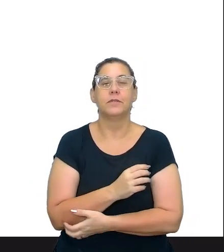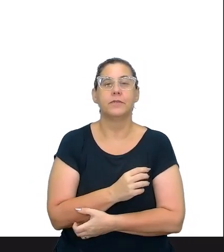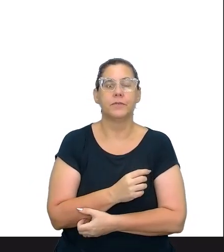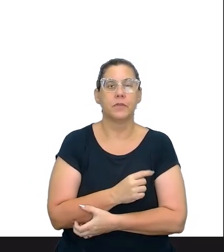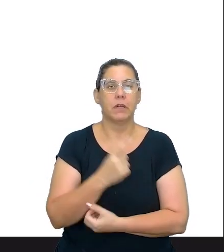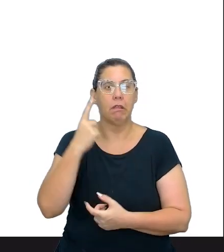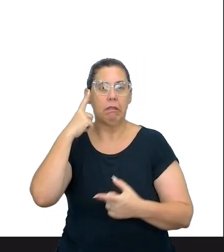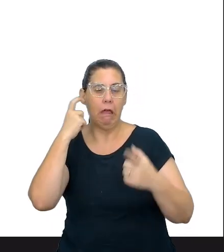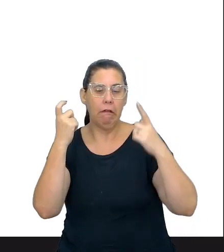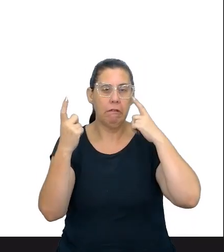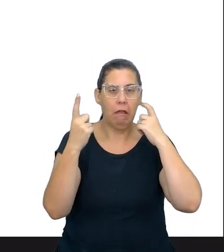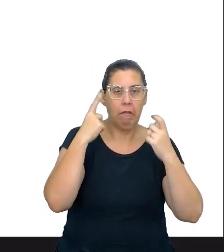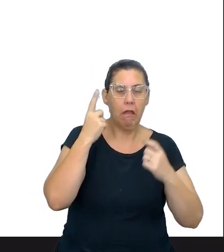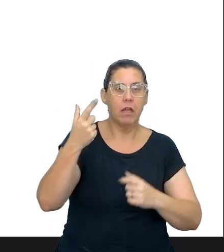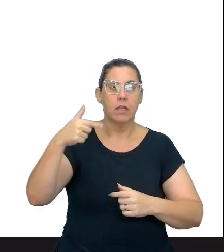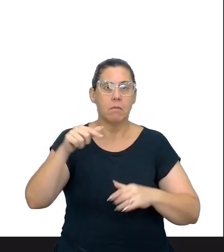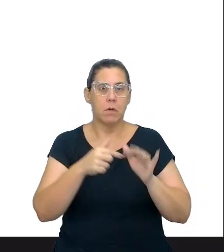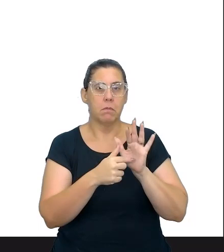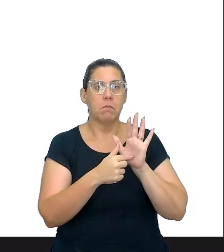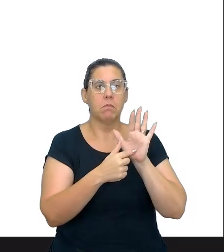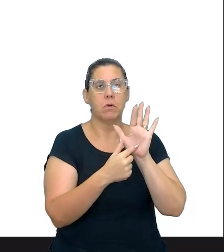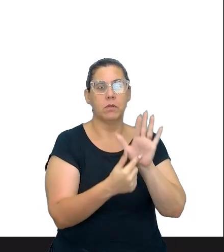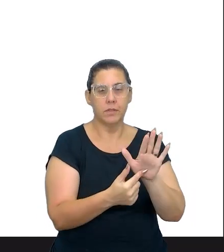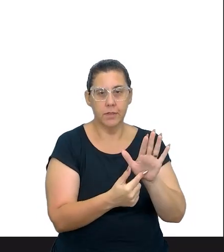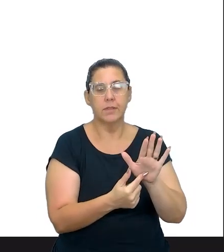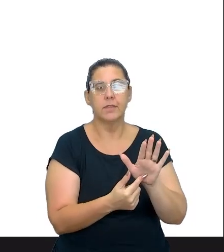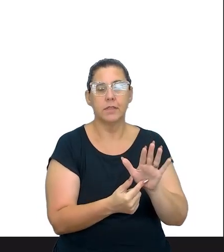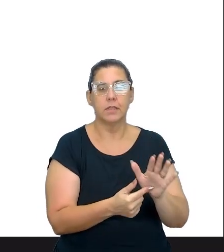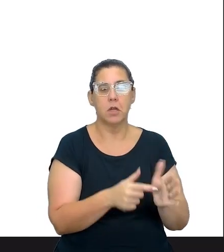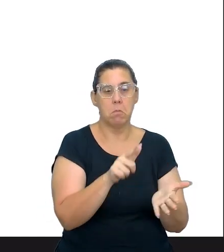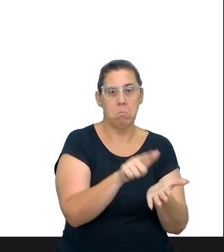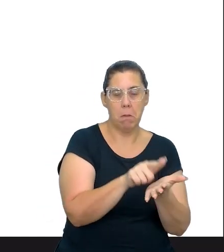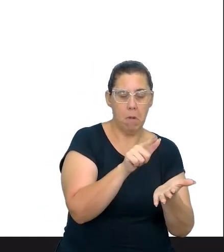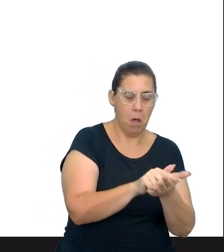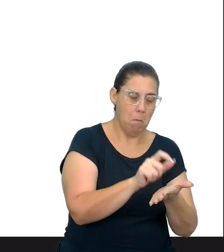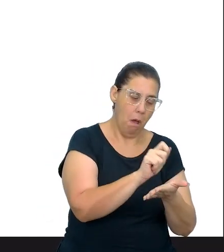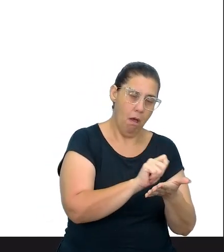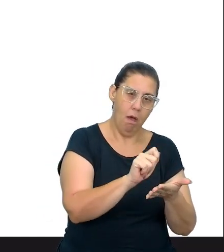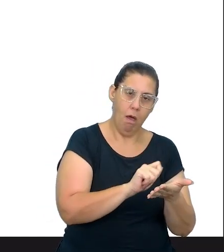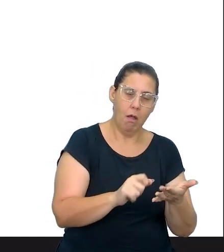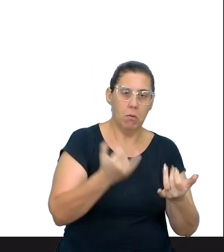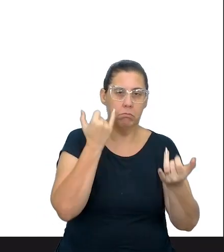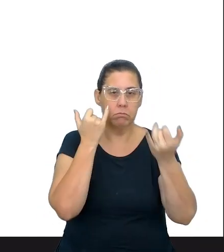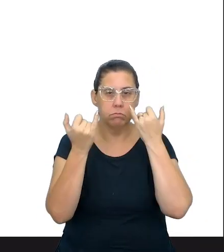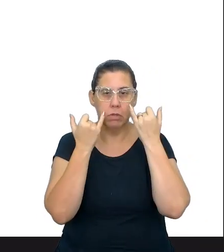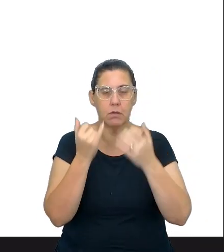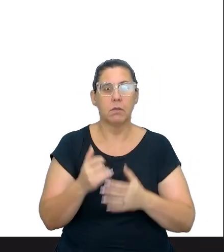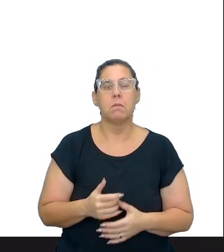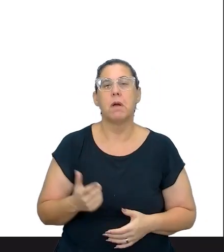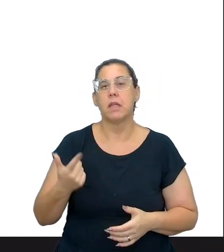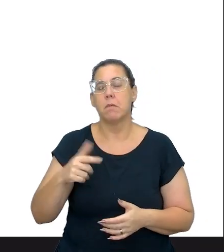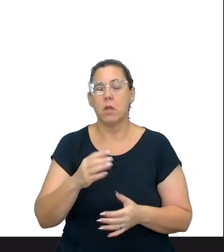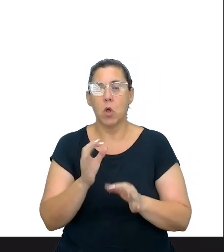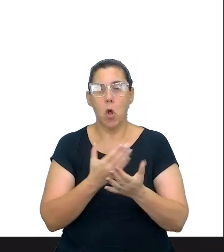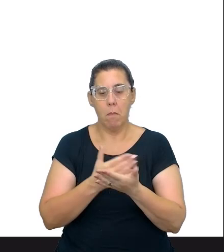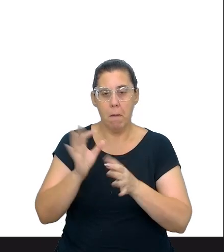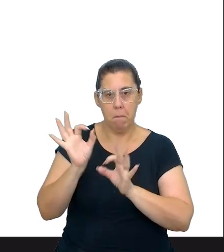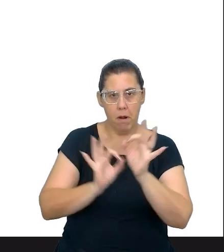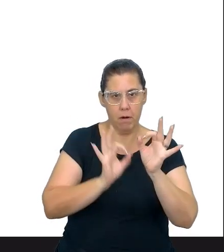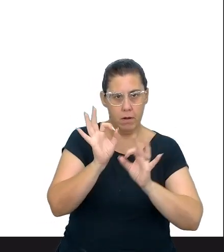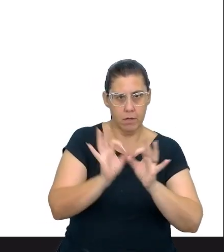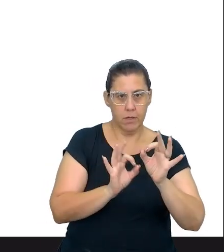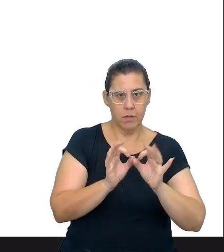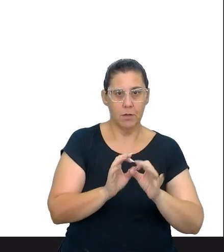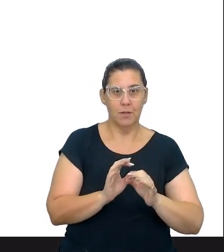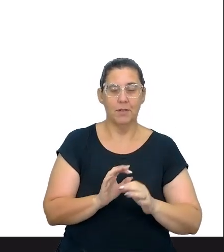ideias, Colocar essas ideias nos papéis, E esses dados, para que ele comece a planejar a sua